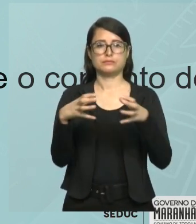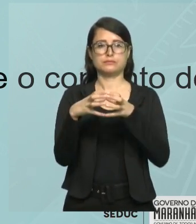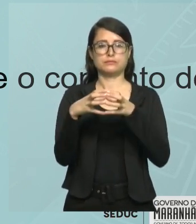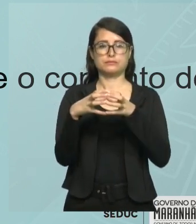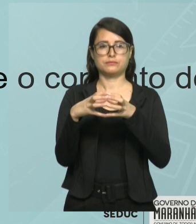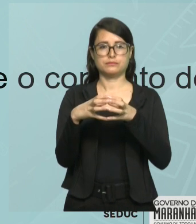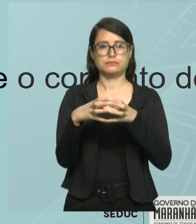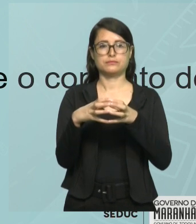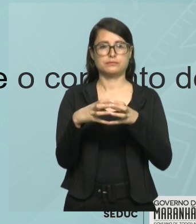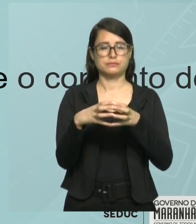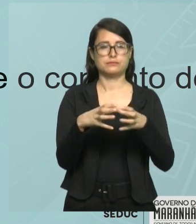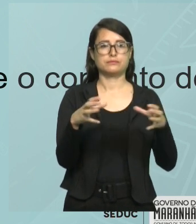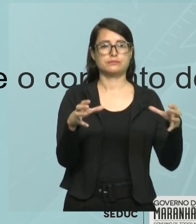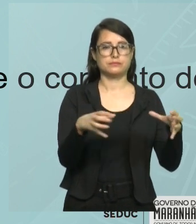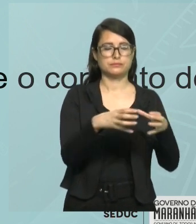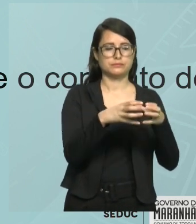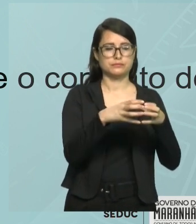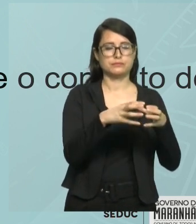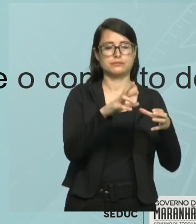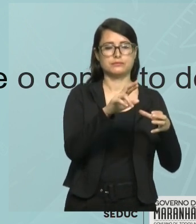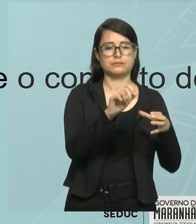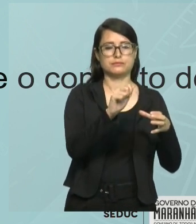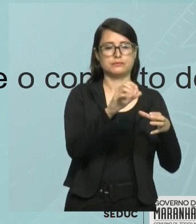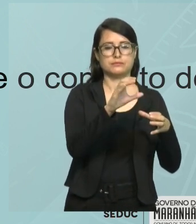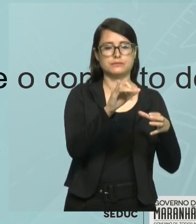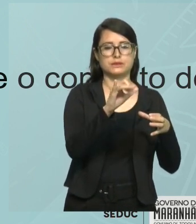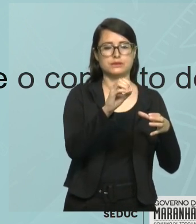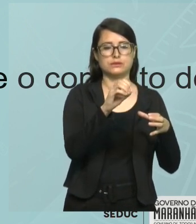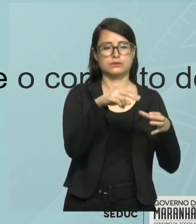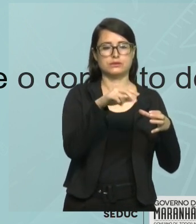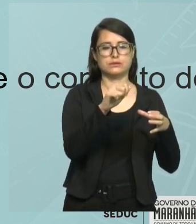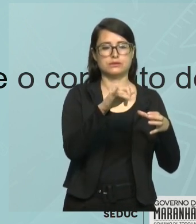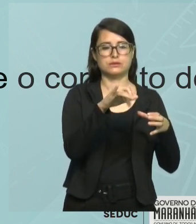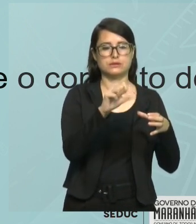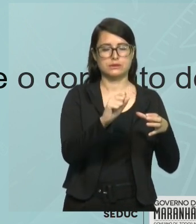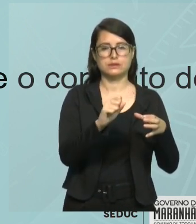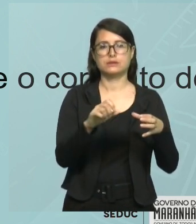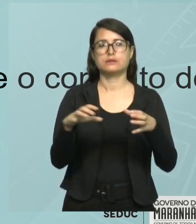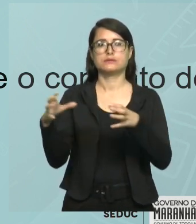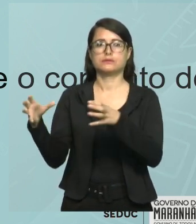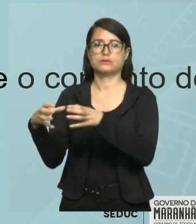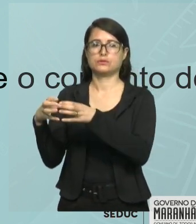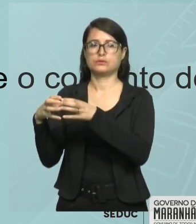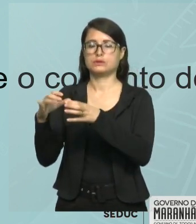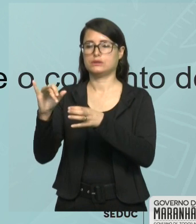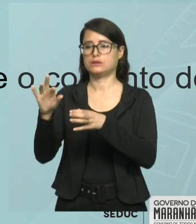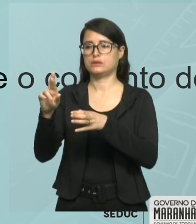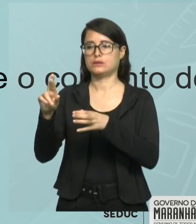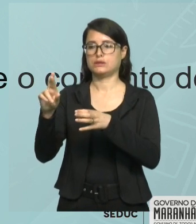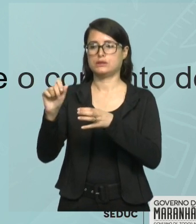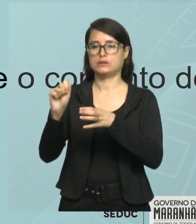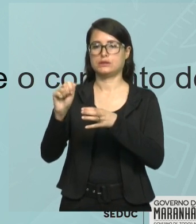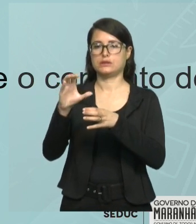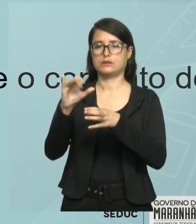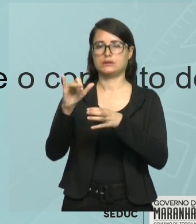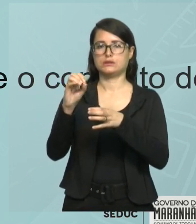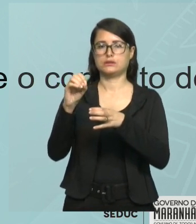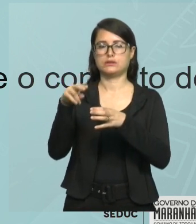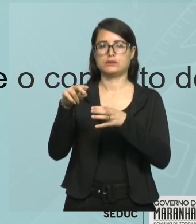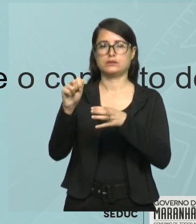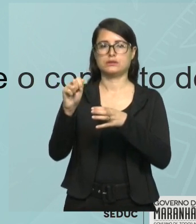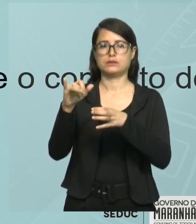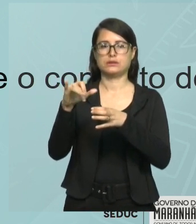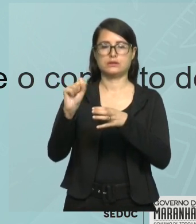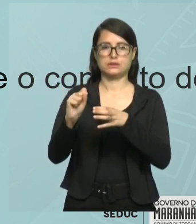irracionais. Como eu posso representar dessa forma? O conjunto real dos números reais é igual, esse U, nós vamos já